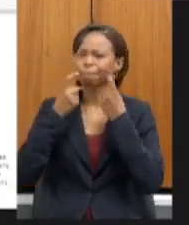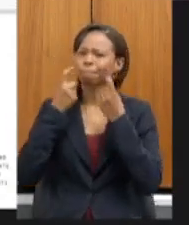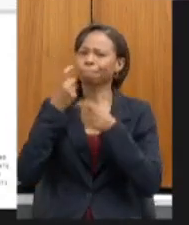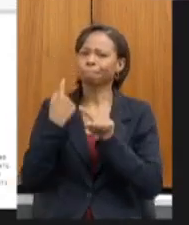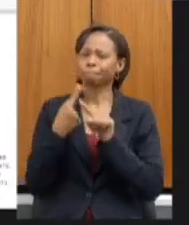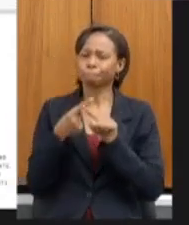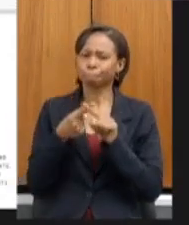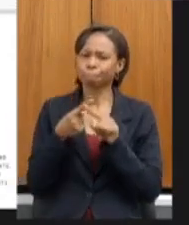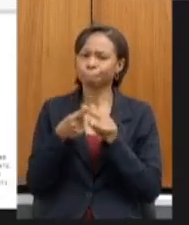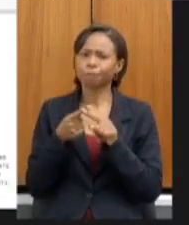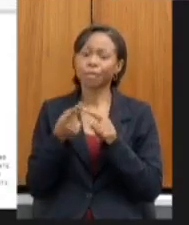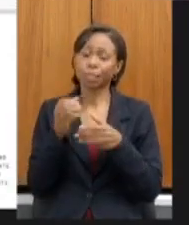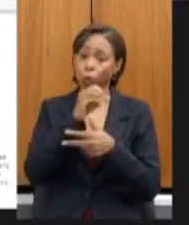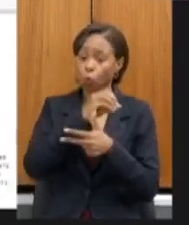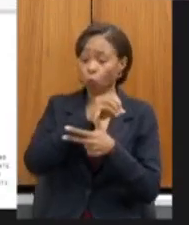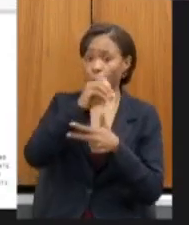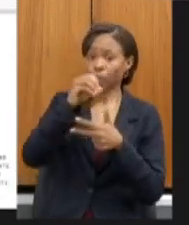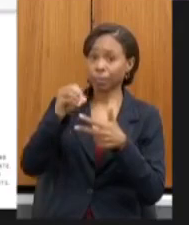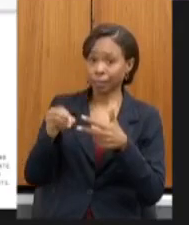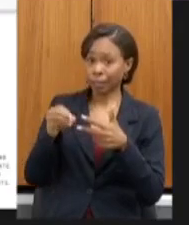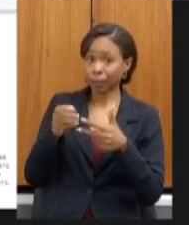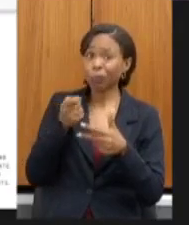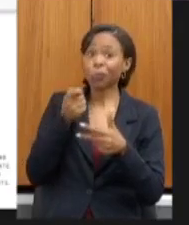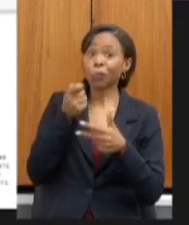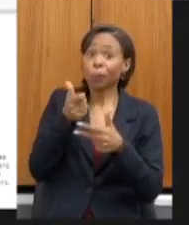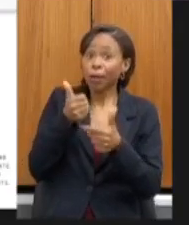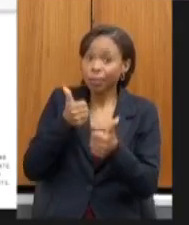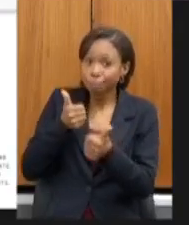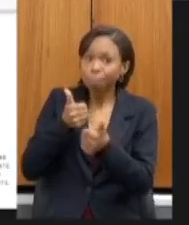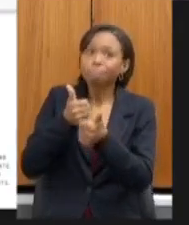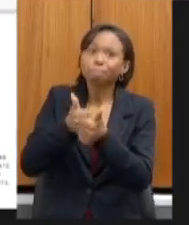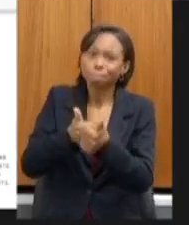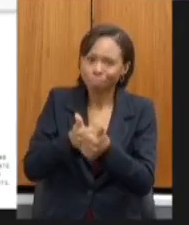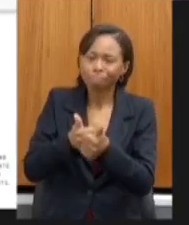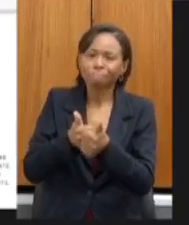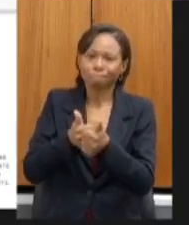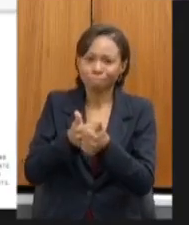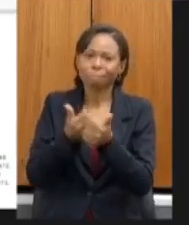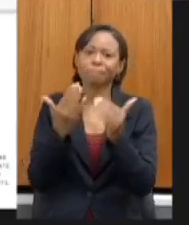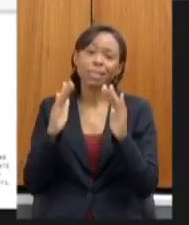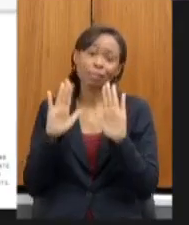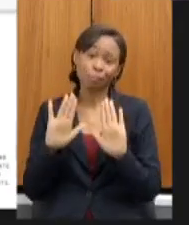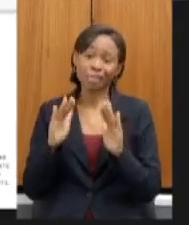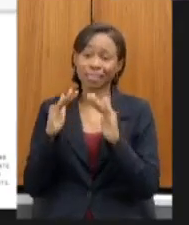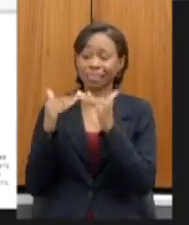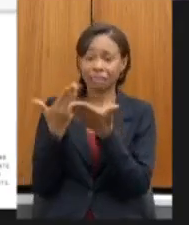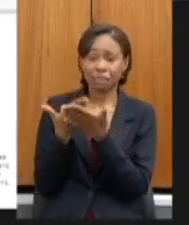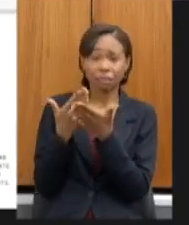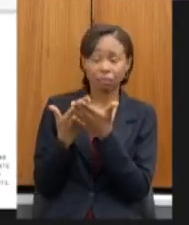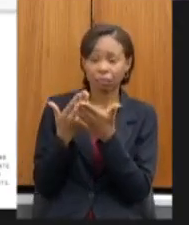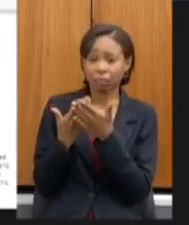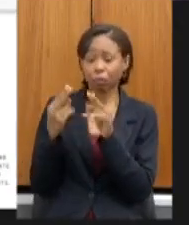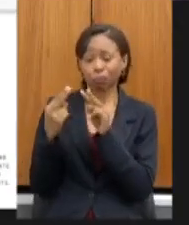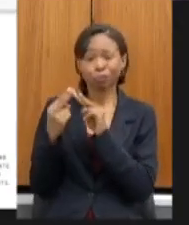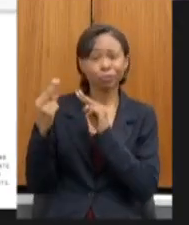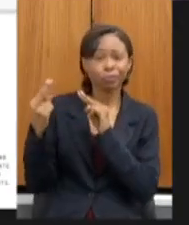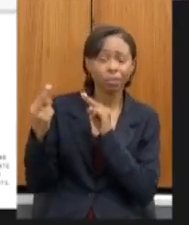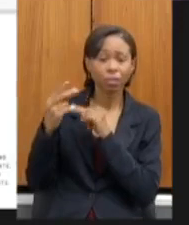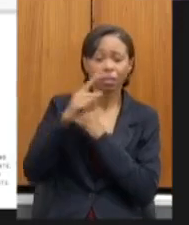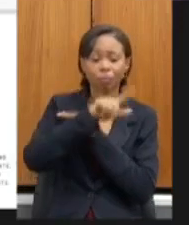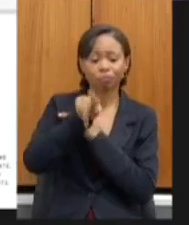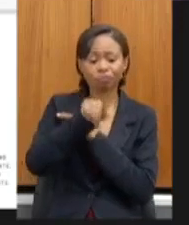termos o Enem se aproximando e ainda nessa condição de aulas suspensas e de toda a situação em atenção